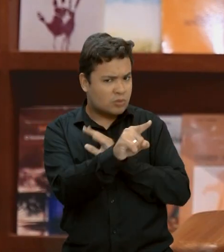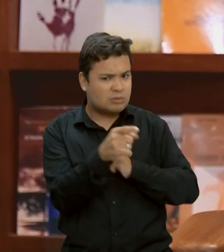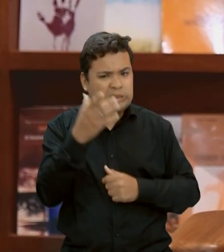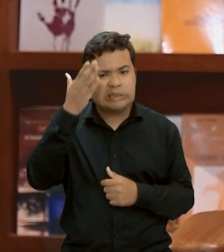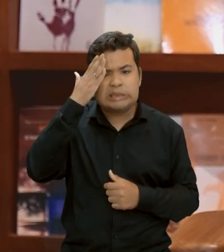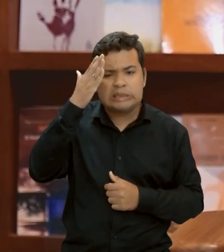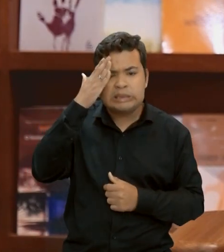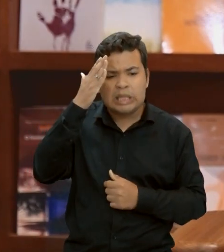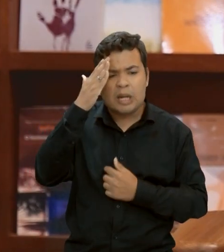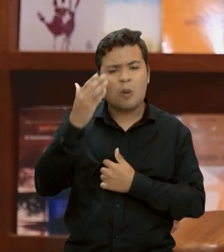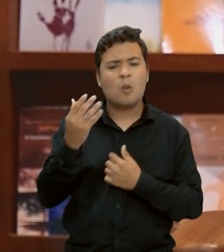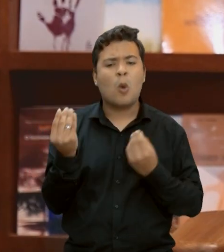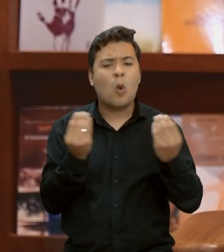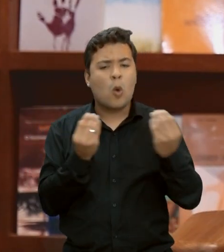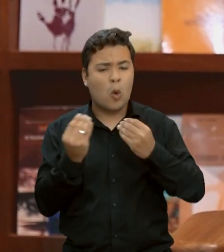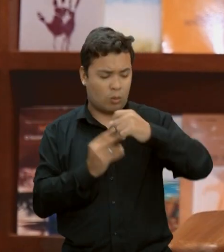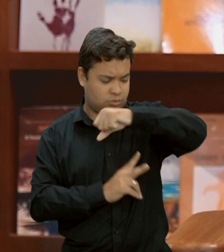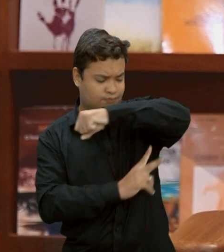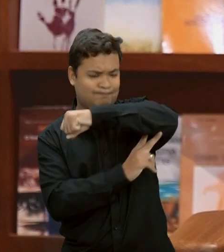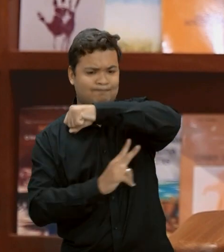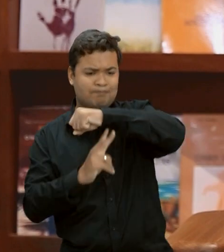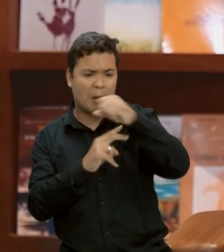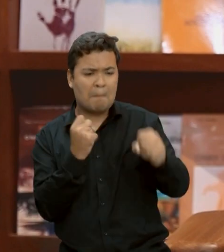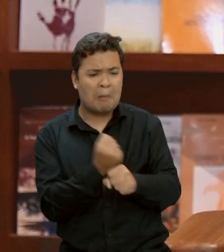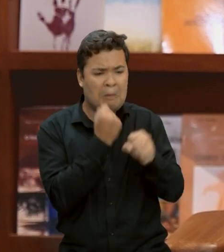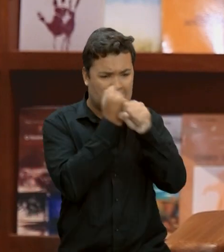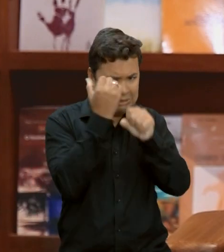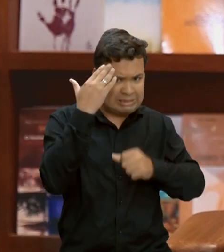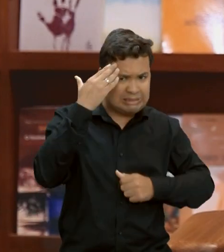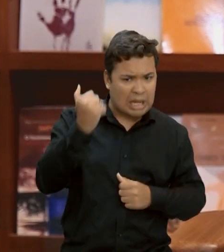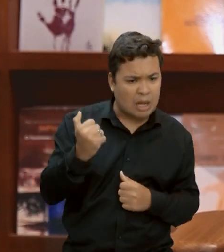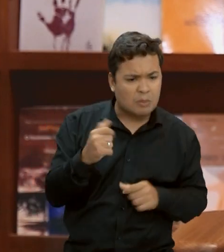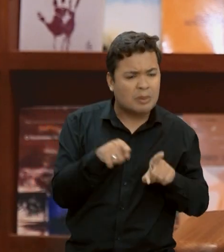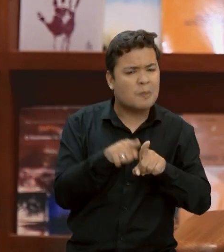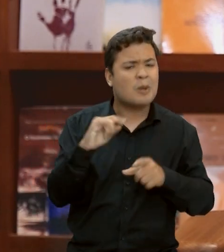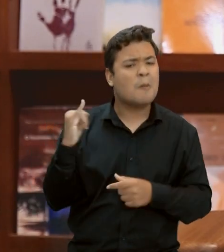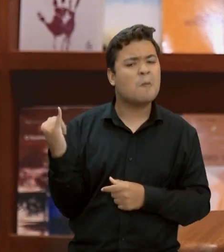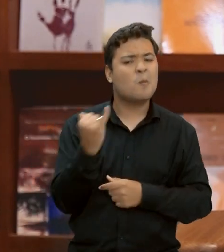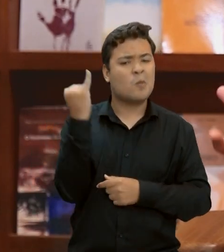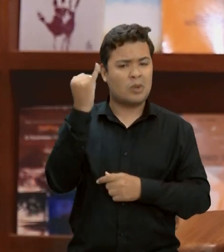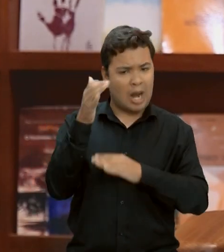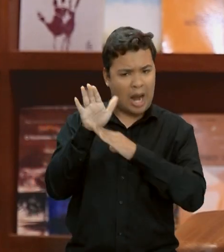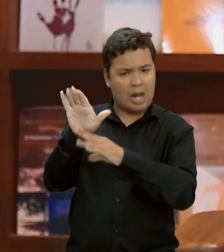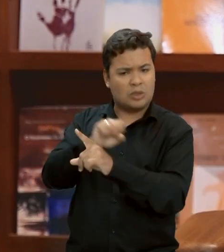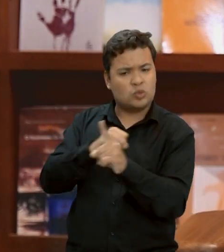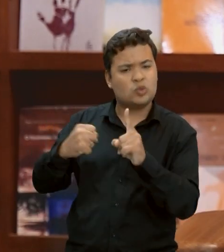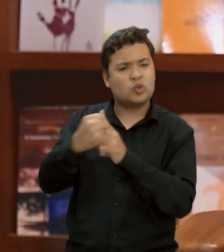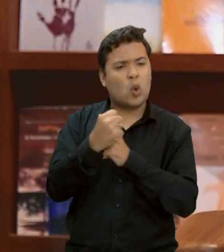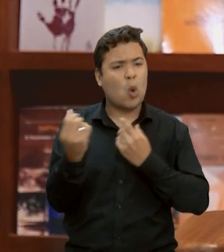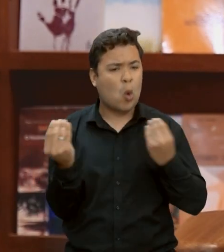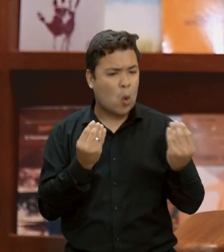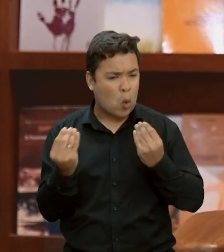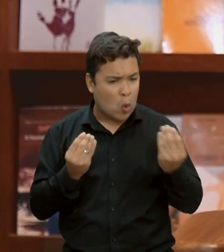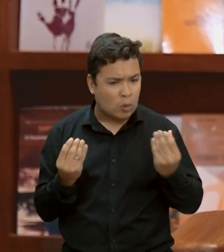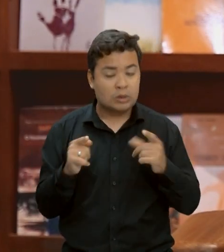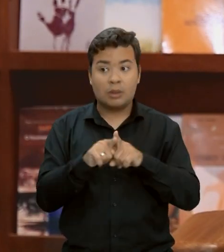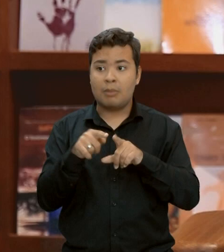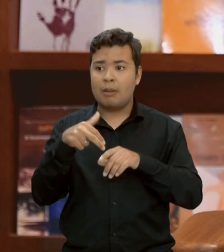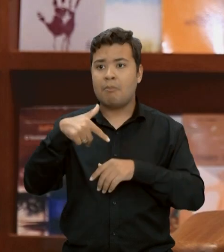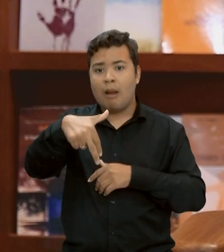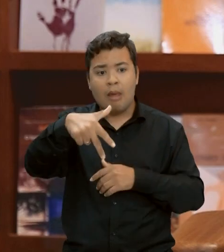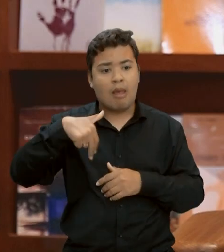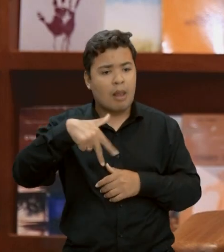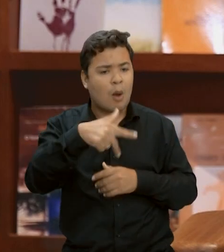sabe como é feita uma ponte? Sabe qual a importância dela pra nossa sociedade, pra nossa locomoção?